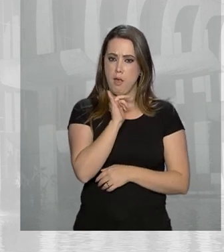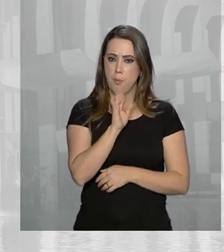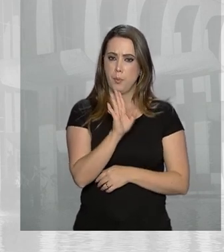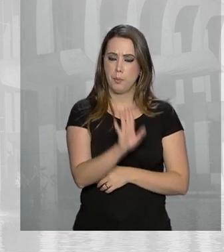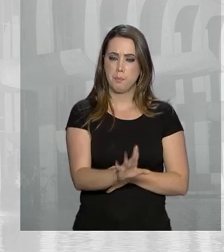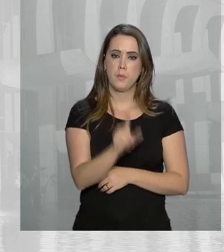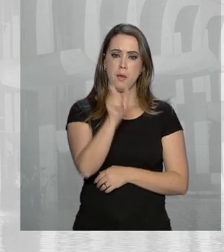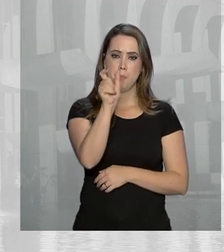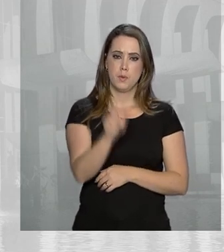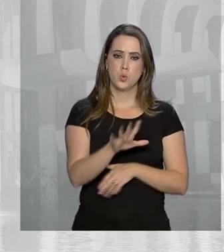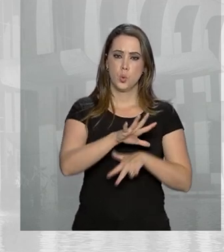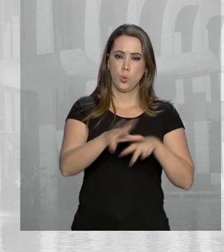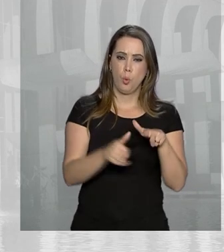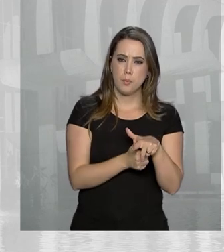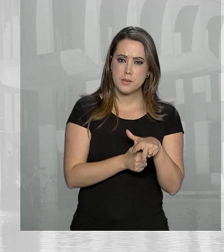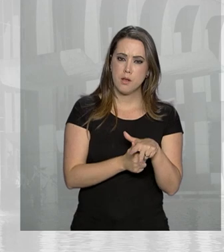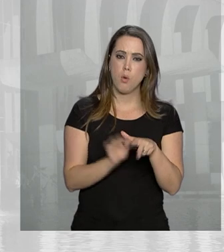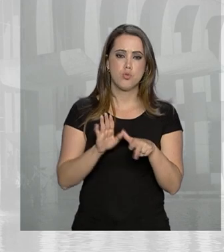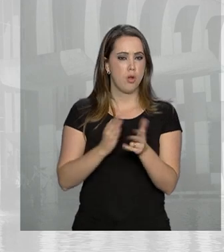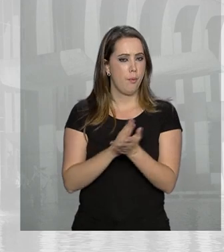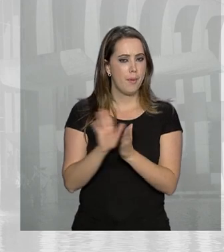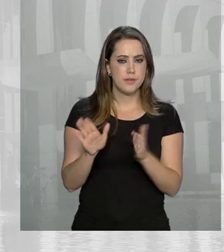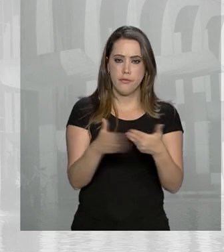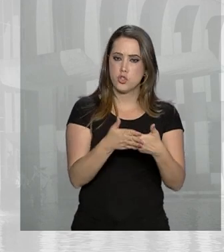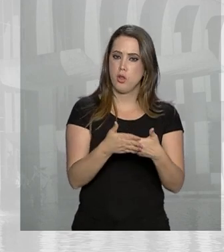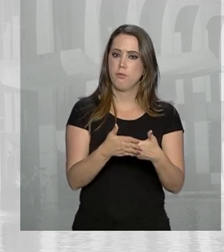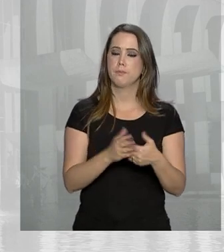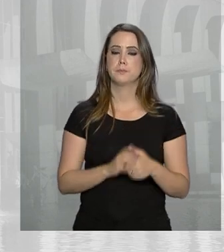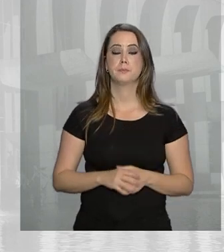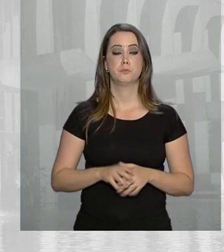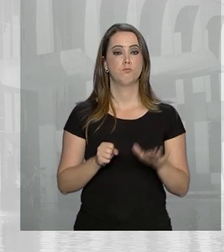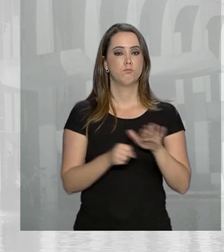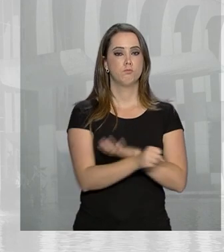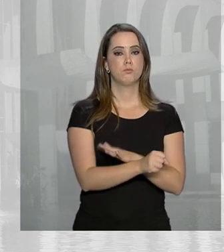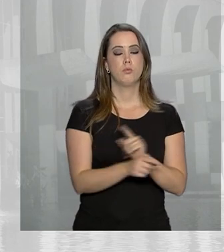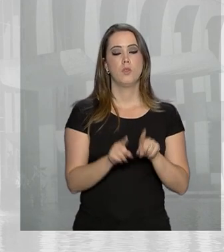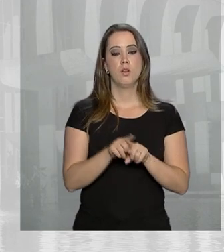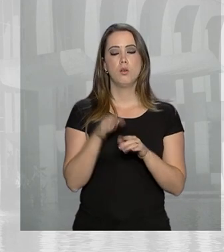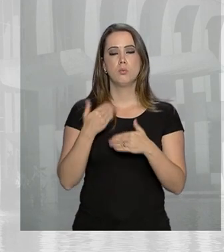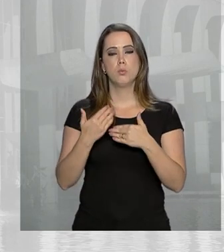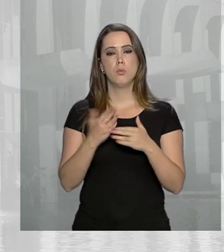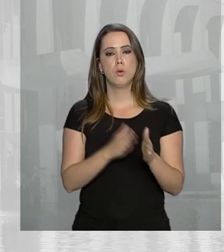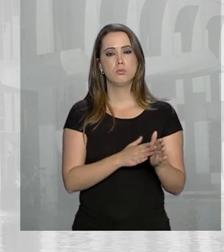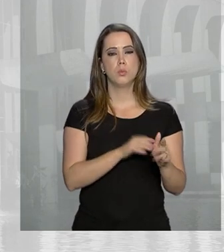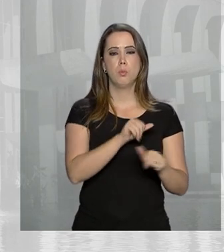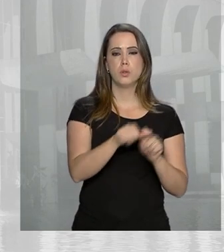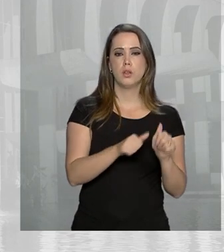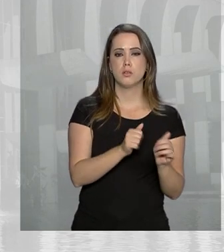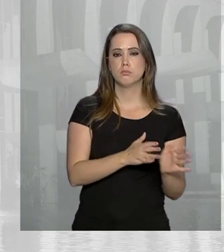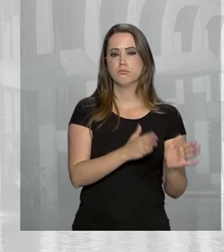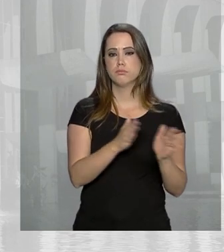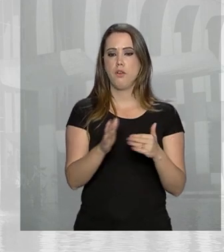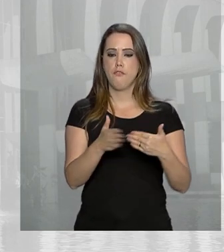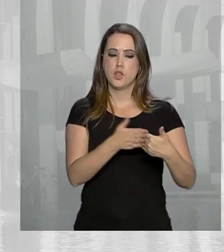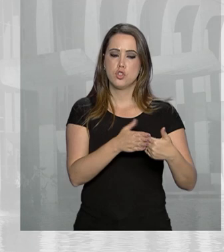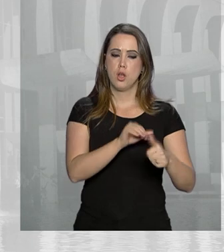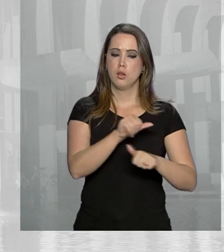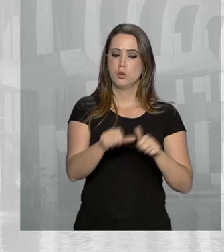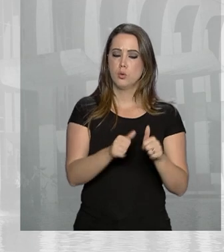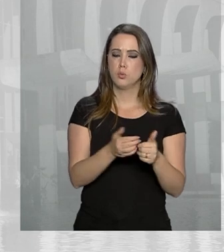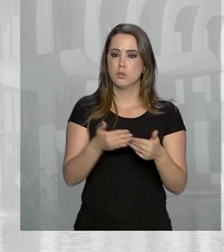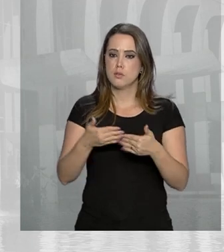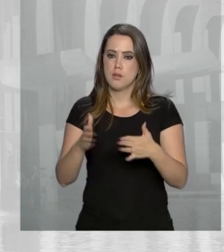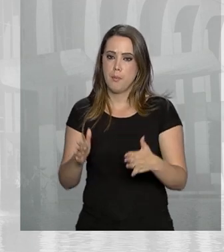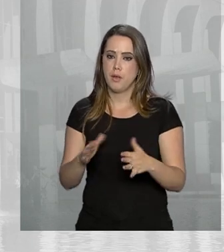a pena em regime fechado. Progressão de regime e saídas temporárias. Na hipótese dos condenados por crimes